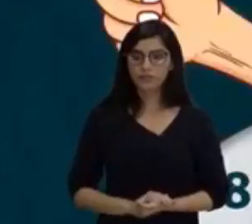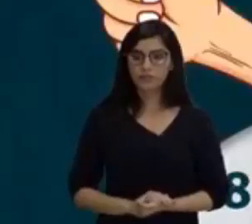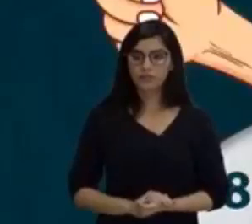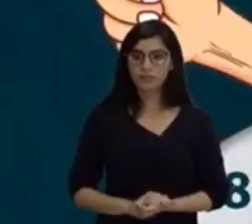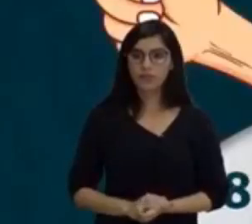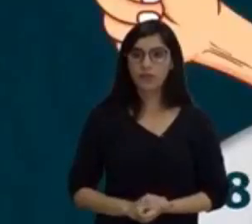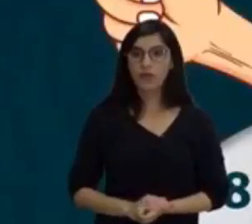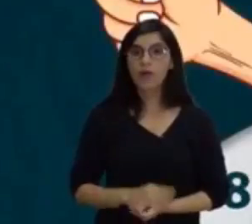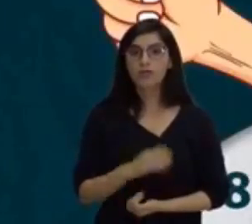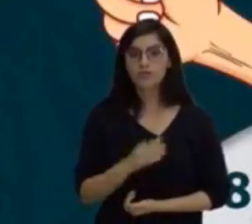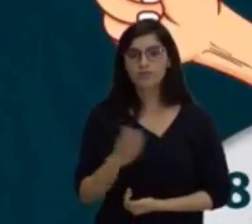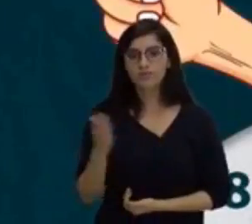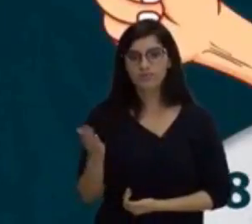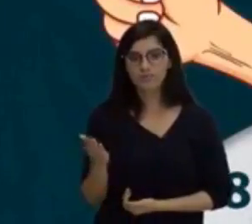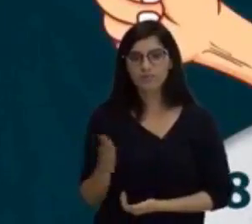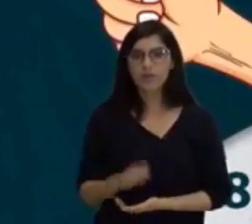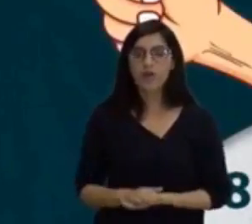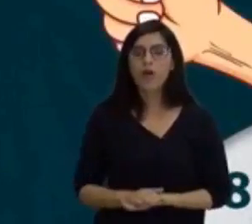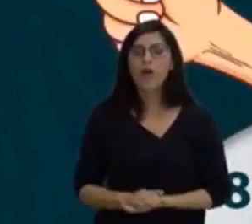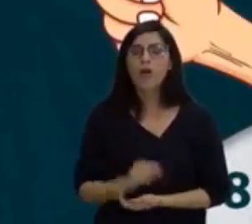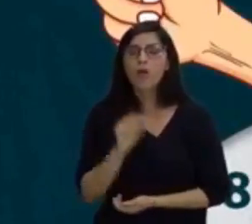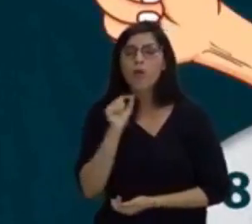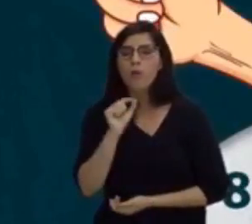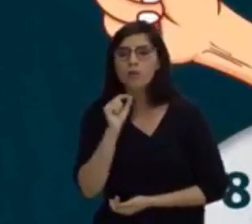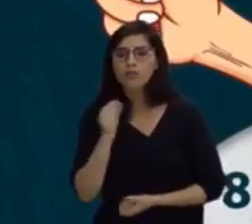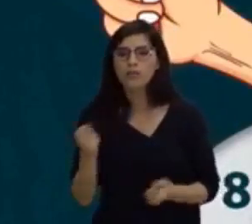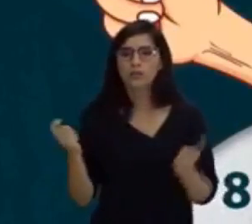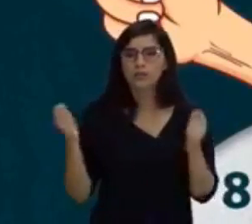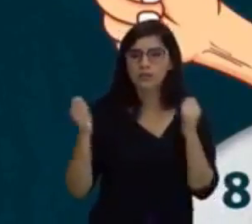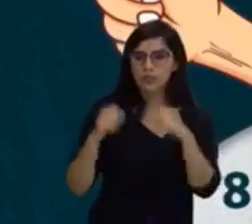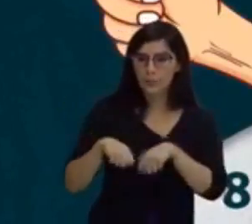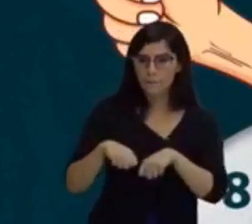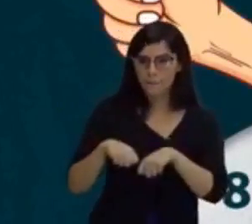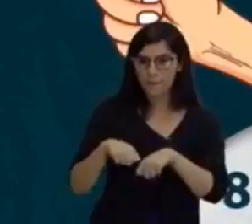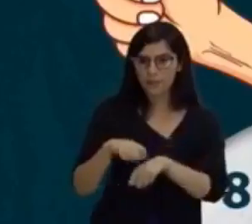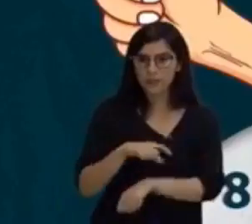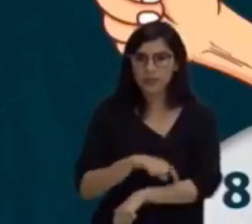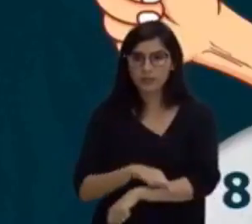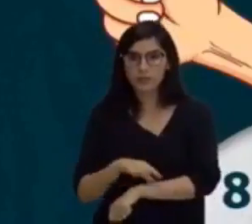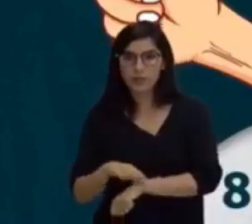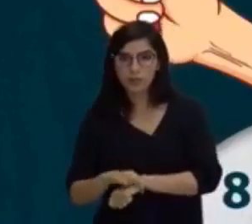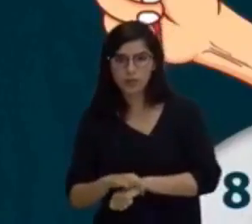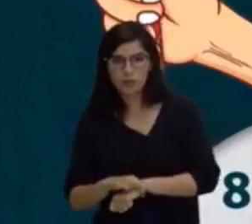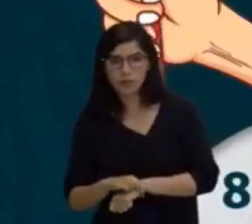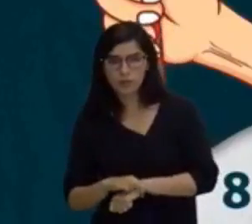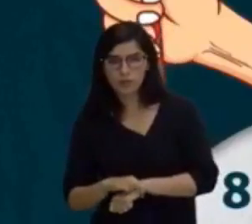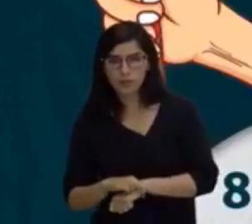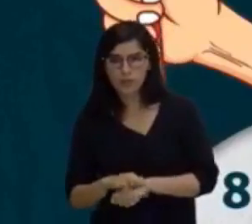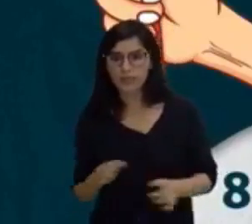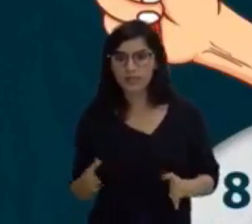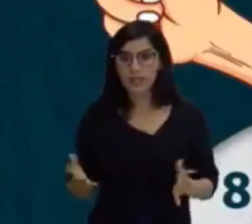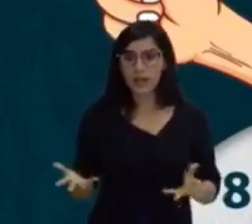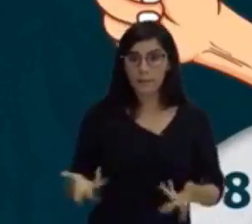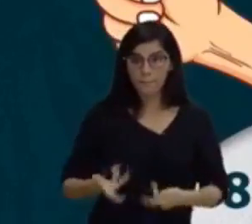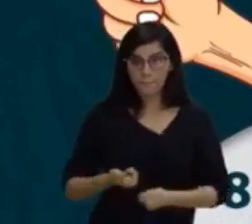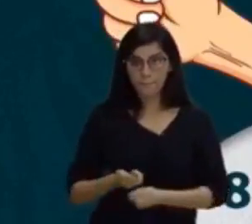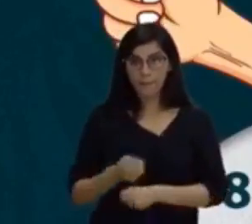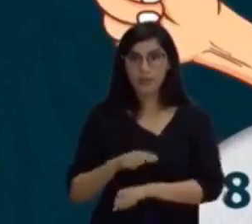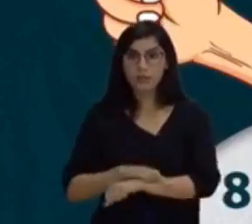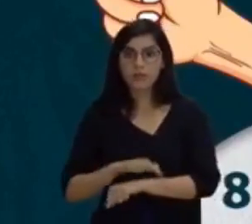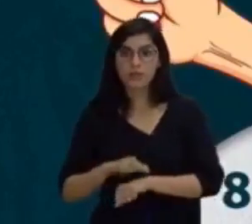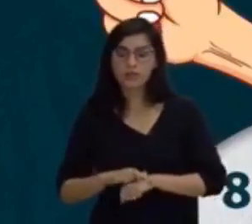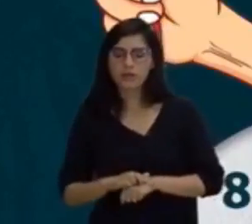Olha só. O que são capacidades motoras e habilidades motoras? A minha pergunta é,